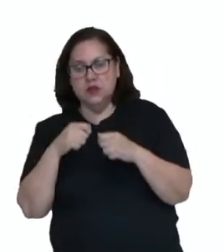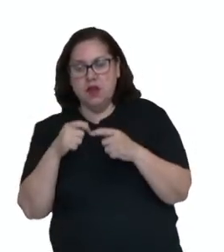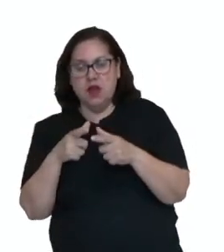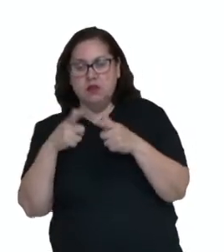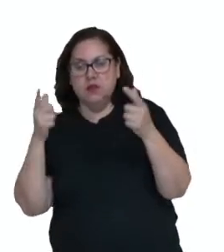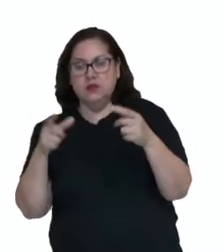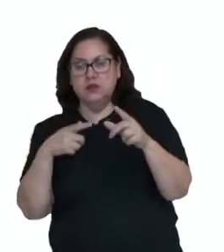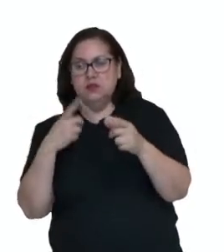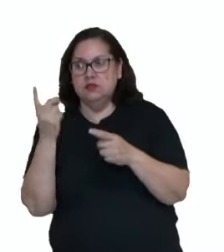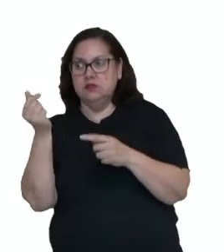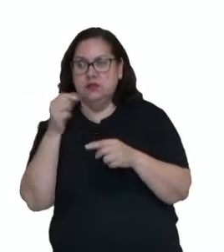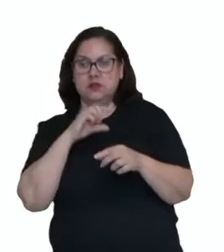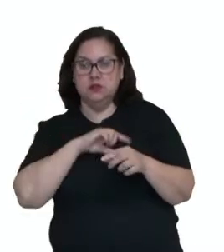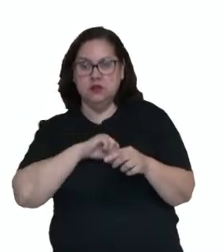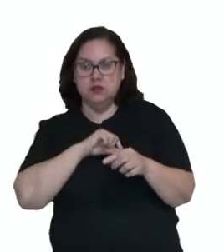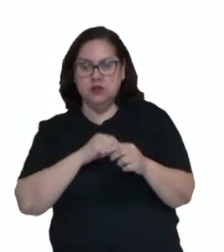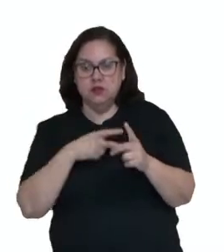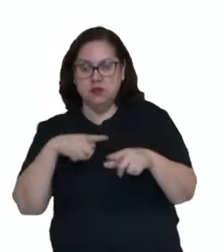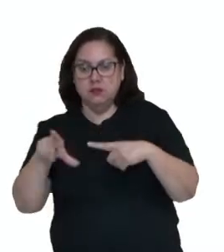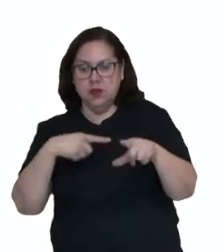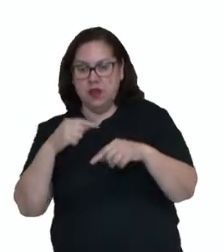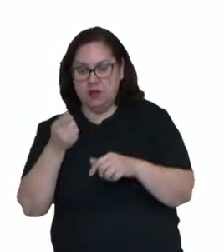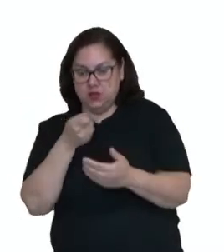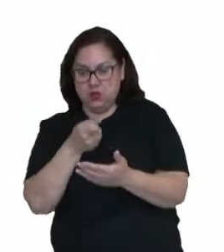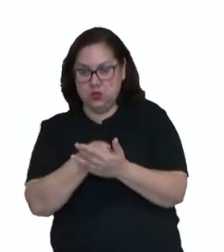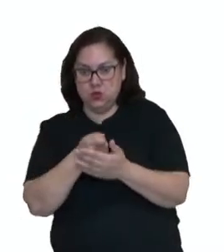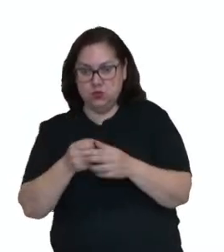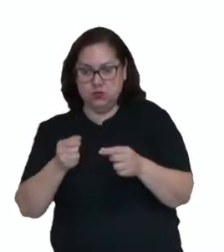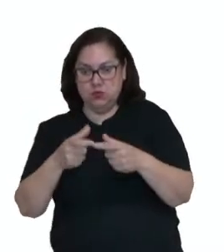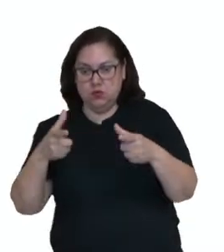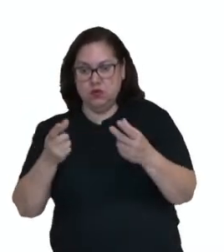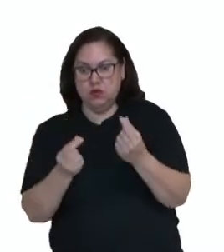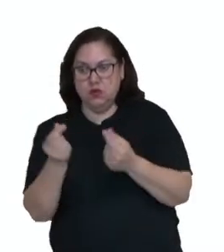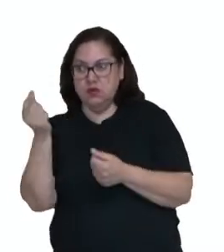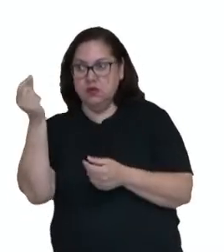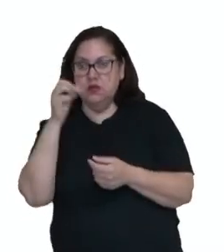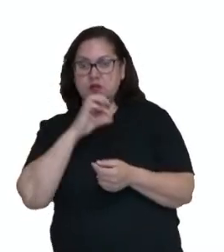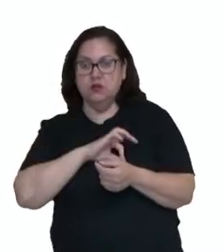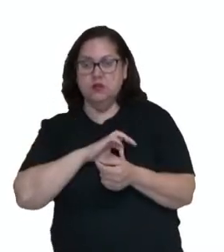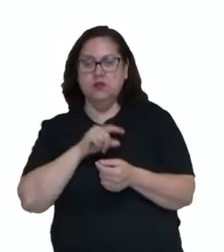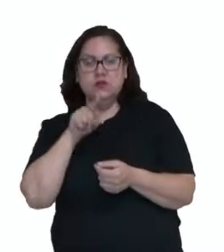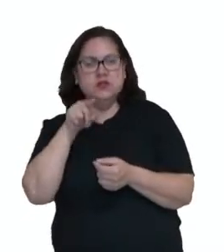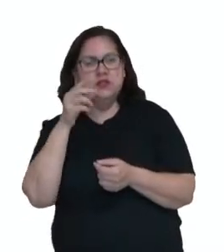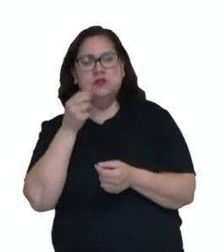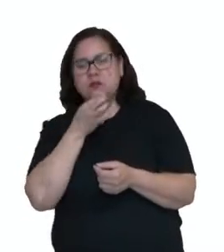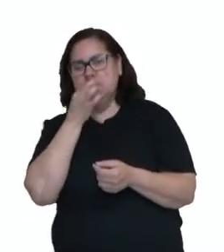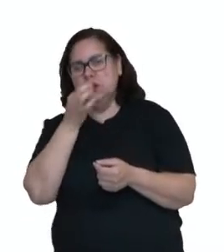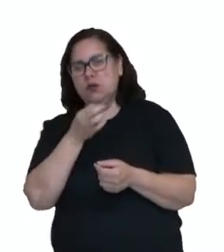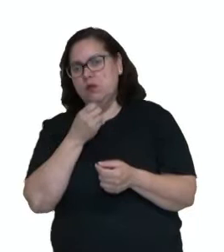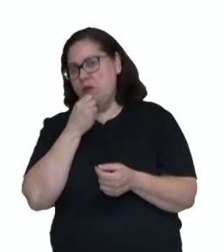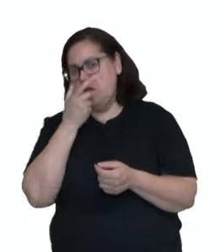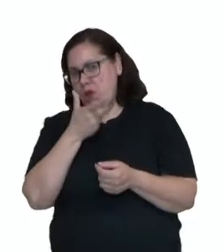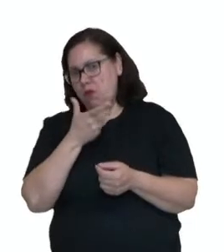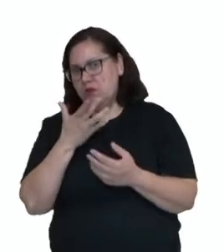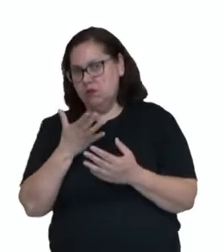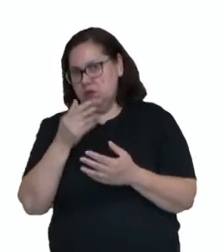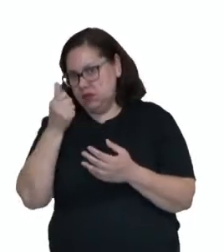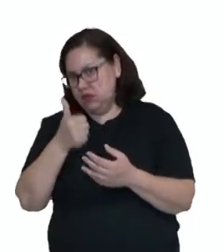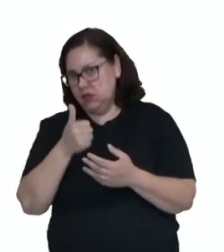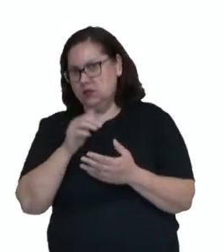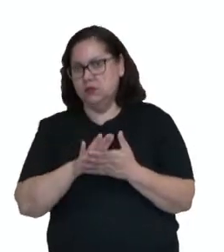aumentar os ganhos, trabalhar mais duro e aumentar as receitas. Vocês acham que isso é uma boa solução?